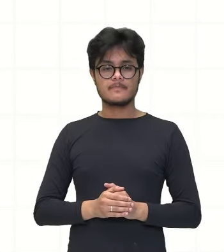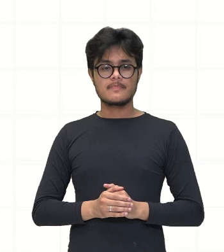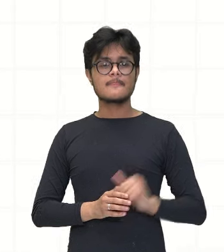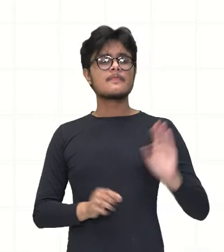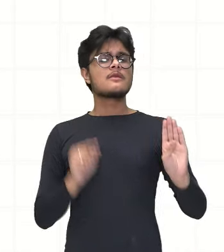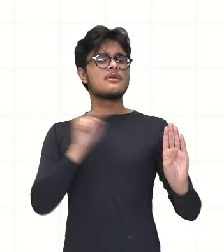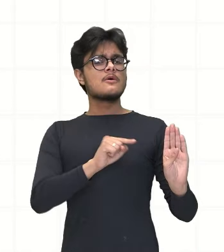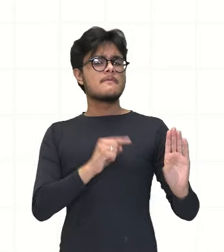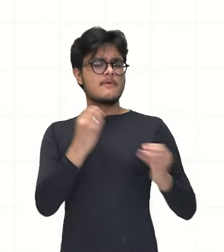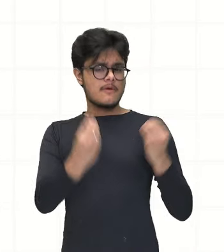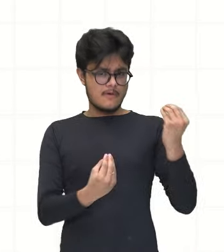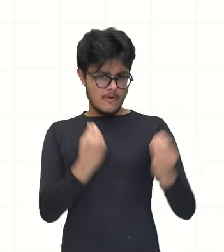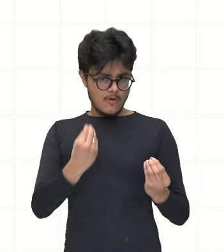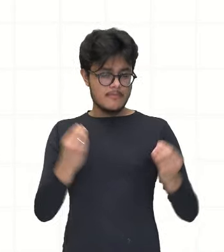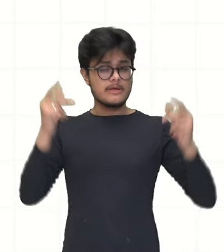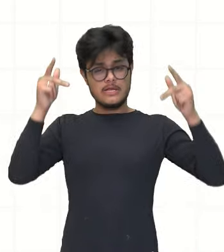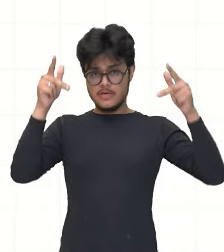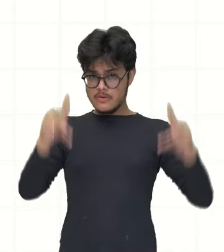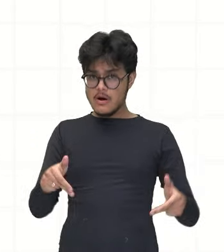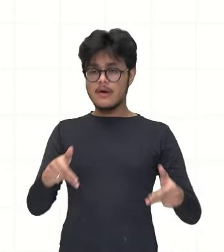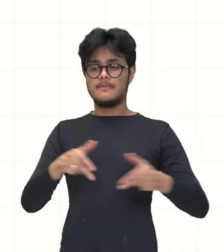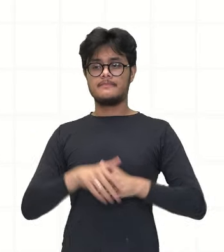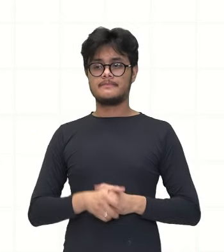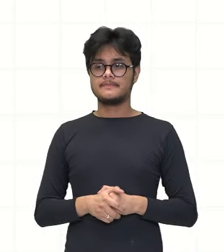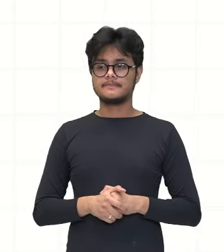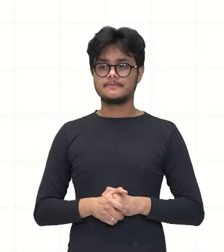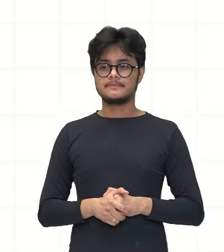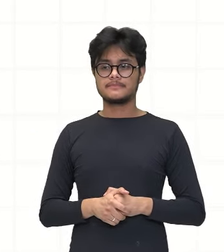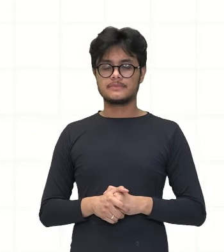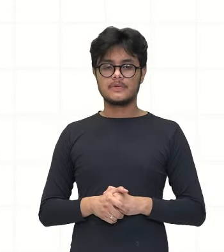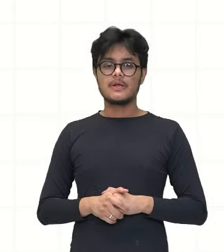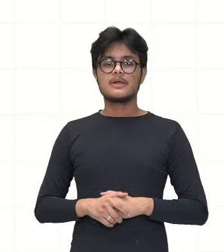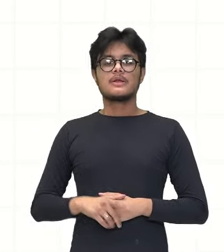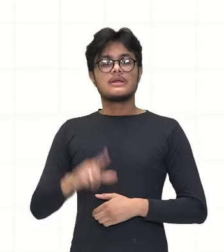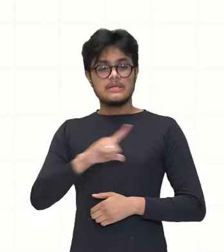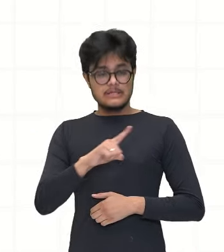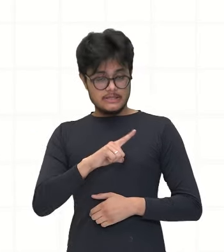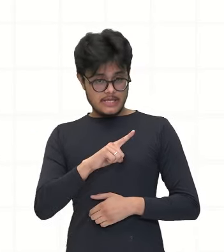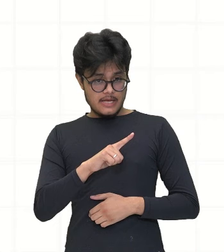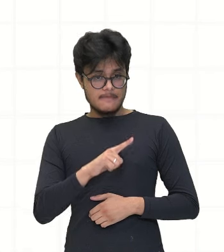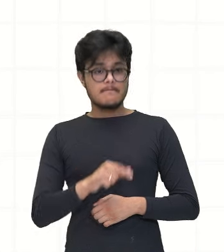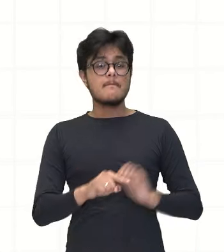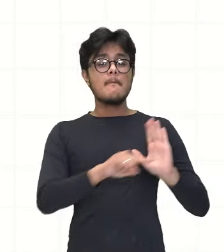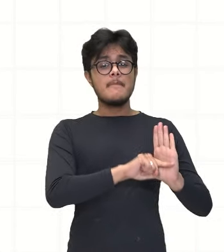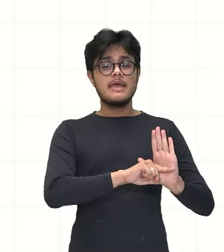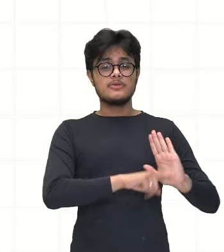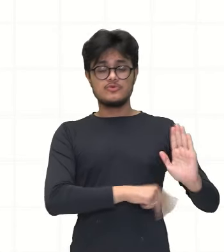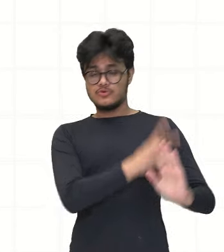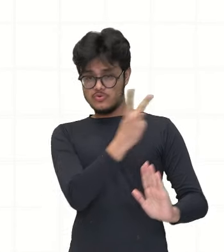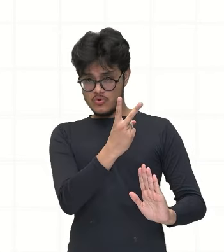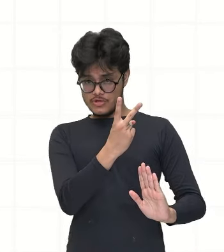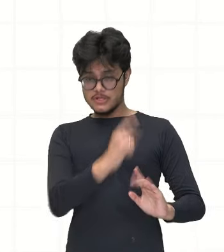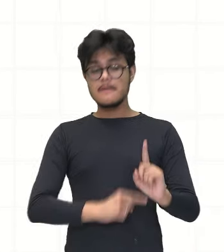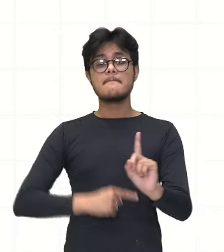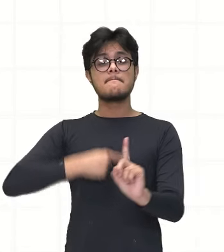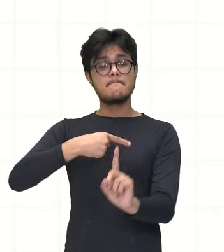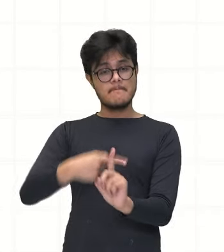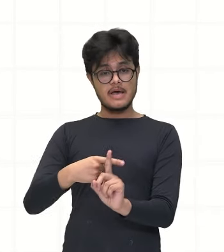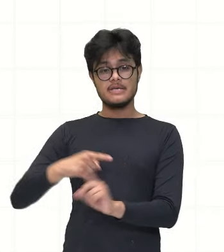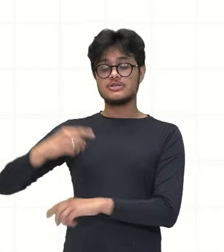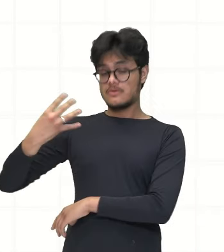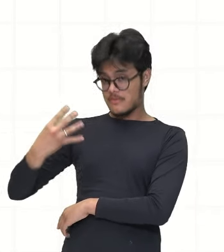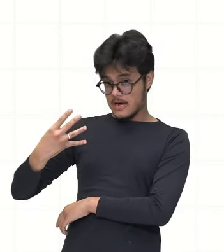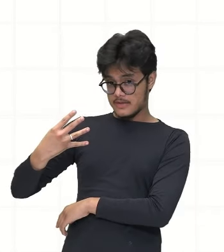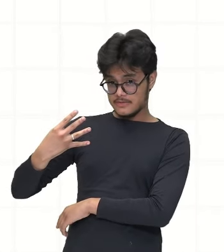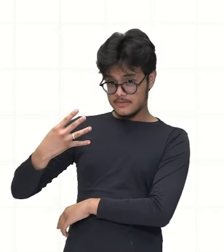B a mesma coisa. No ponto B a gente vai fazer aqui a soma dos dois valores de X aqui no